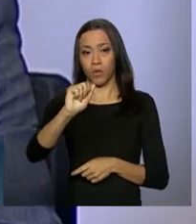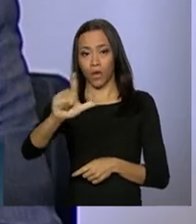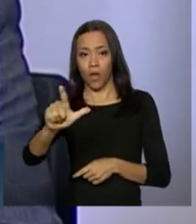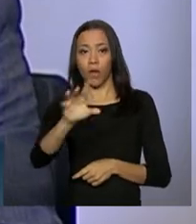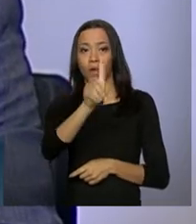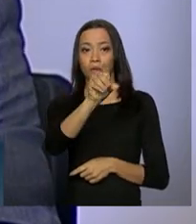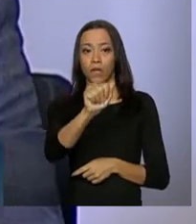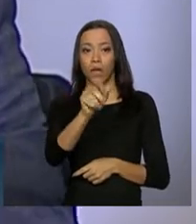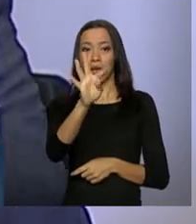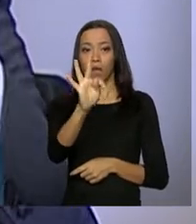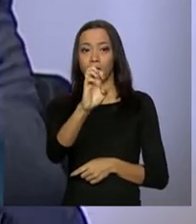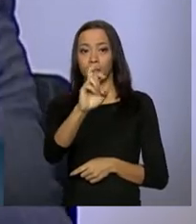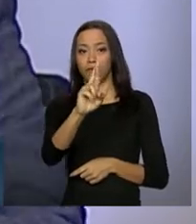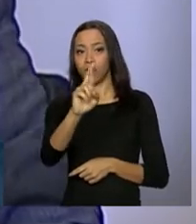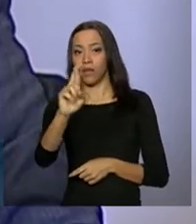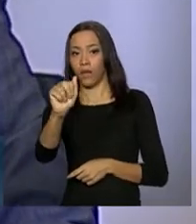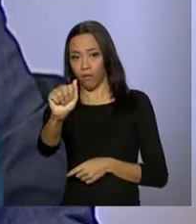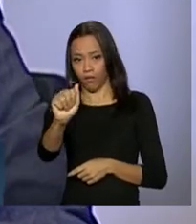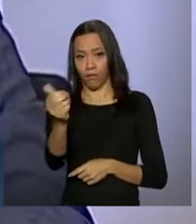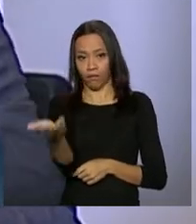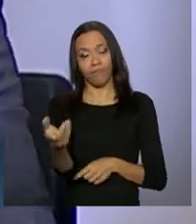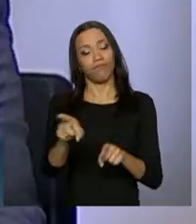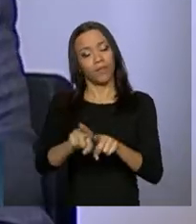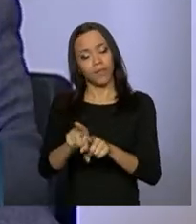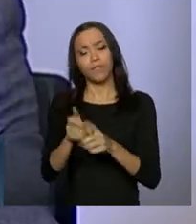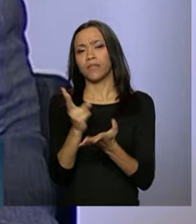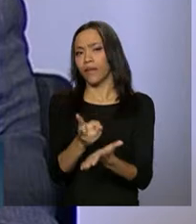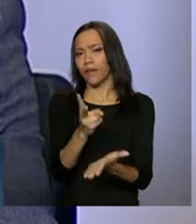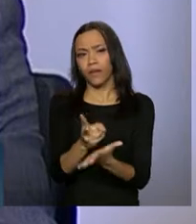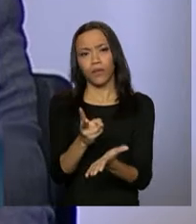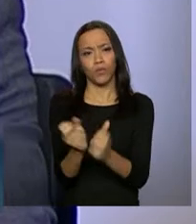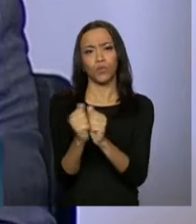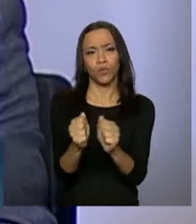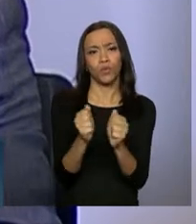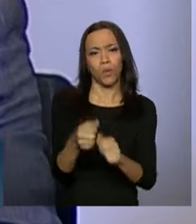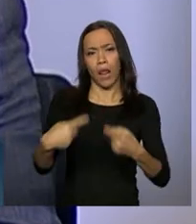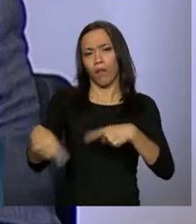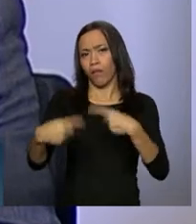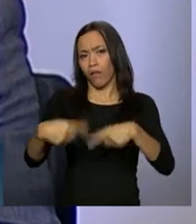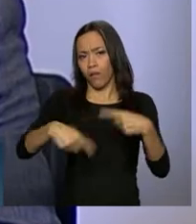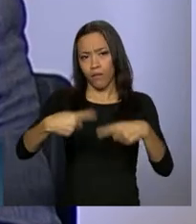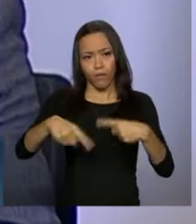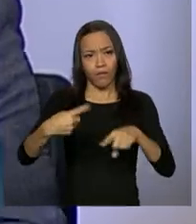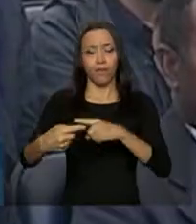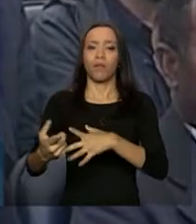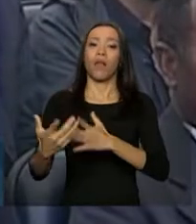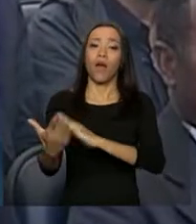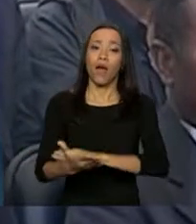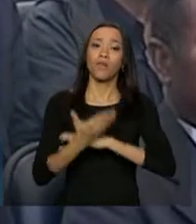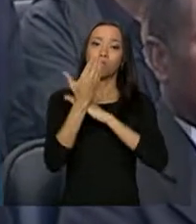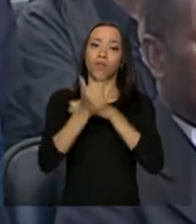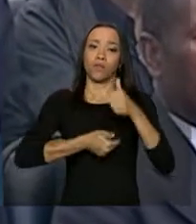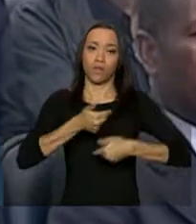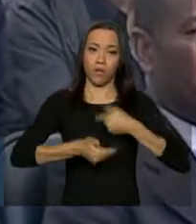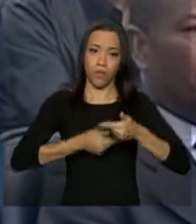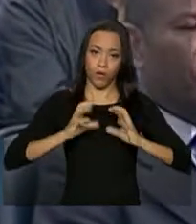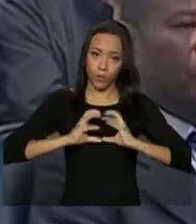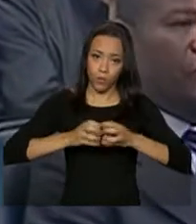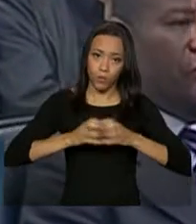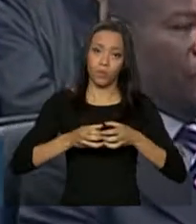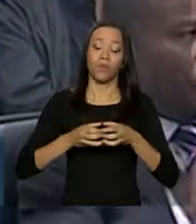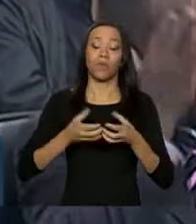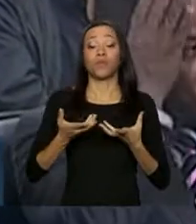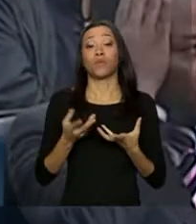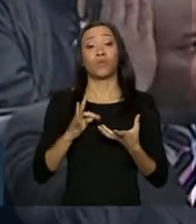nos debates e na questão do funcionamento do Grupo Móvel. Tudo isso, eu acho que